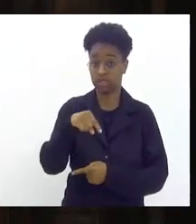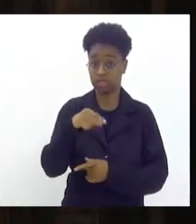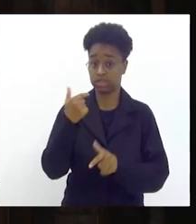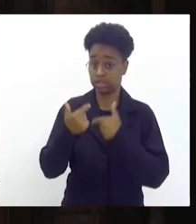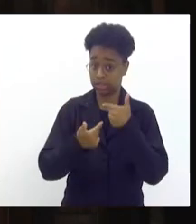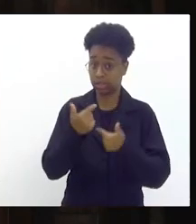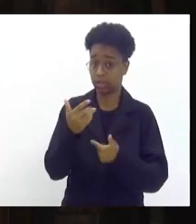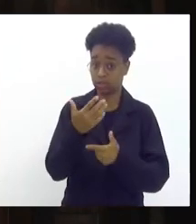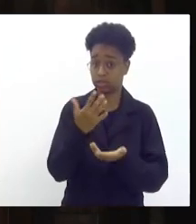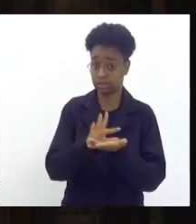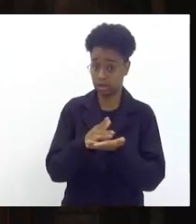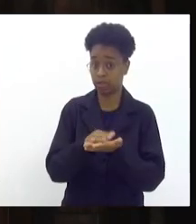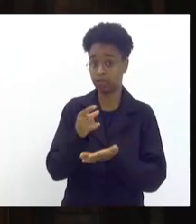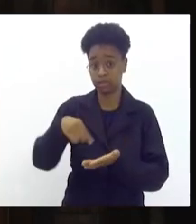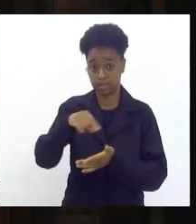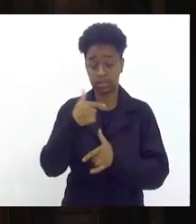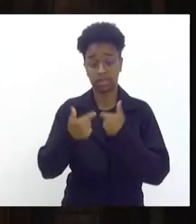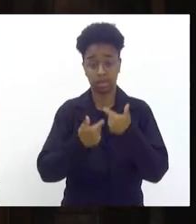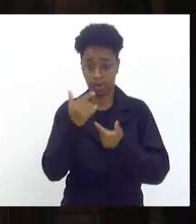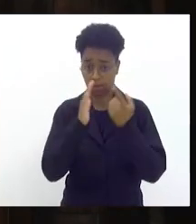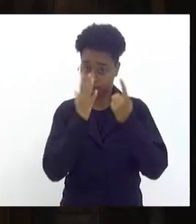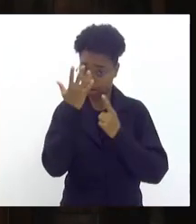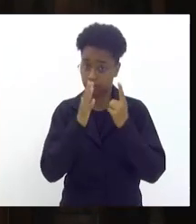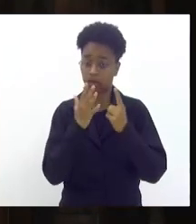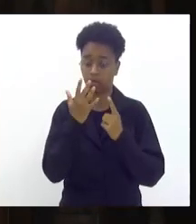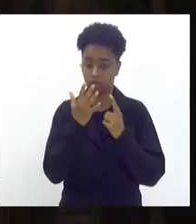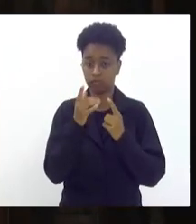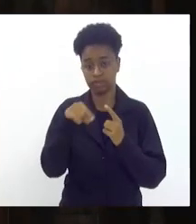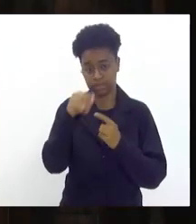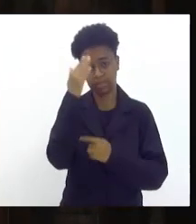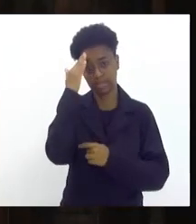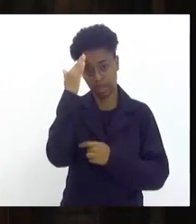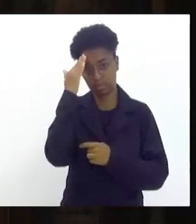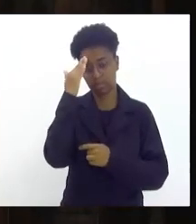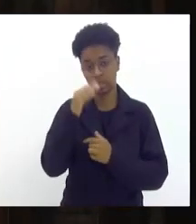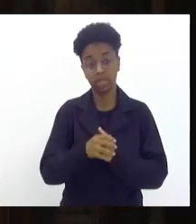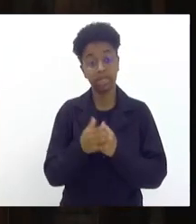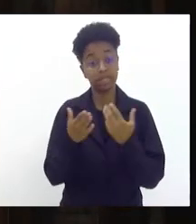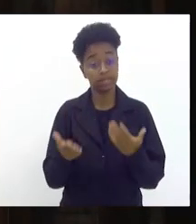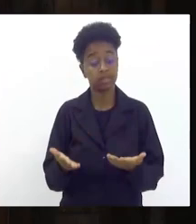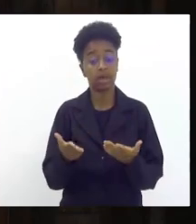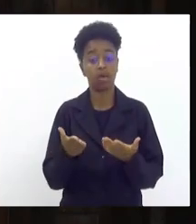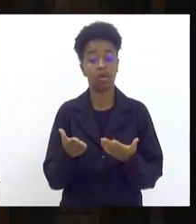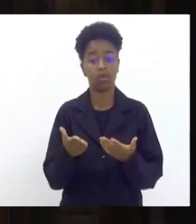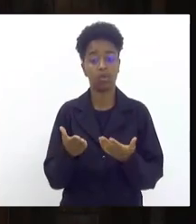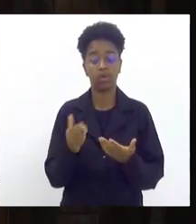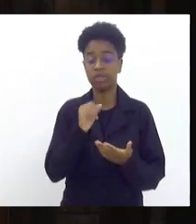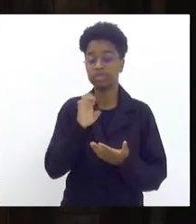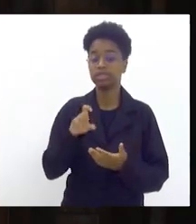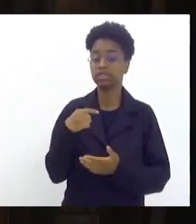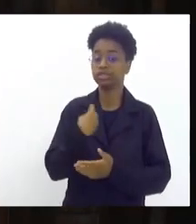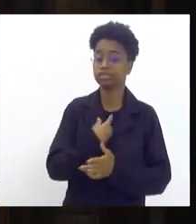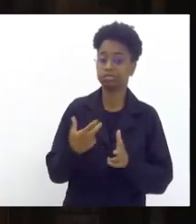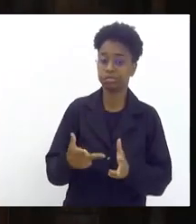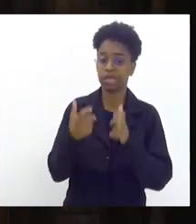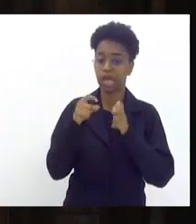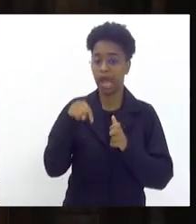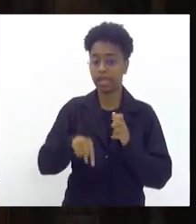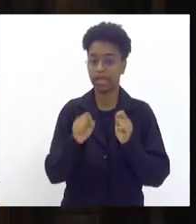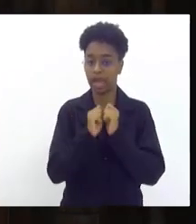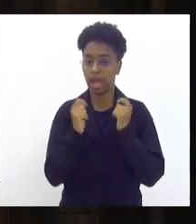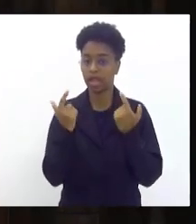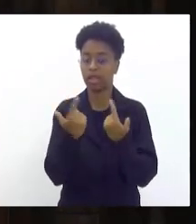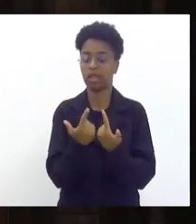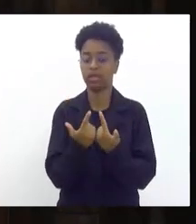vocês que são do Carnaval proporcionam então quando a gente vê a Assembleia Legislativa